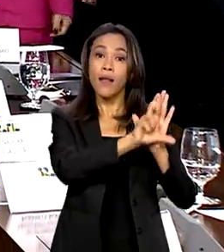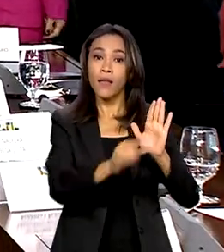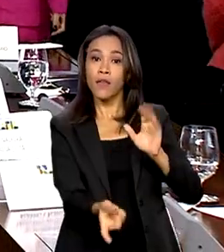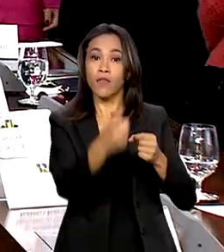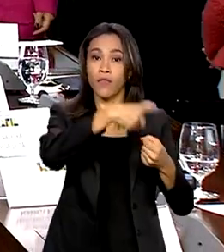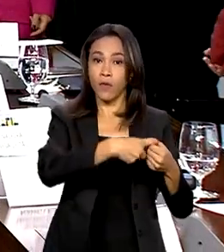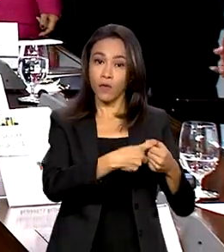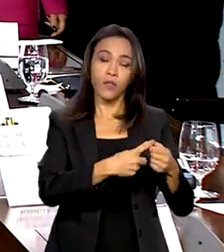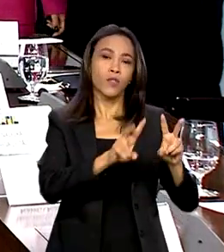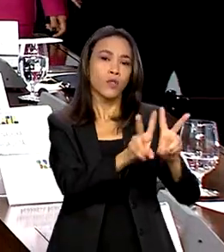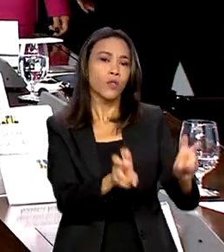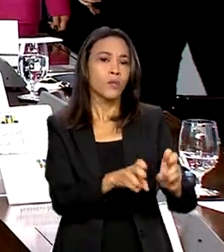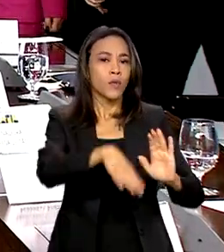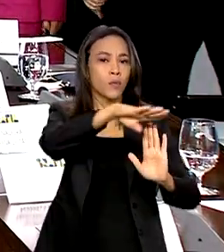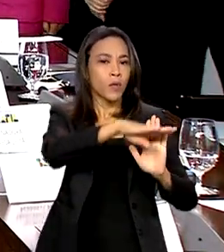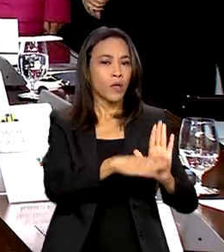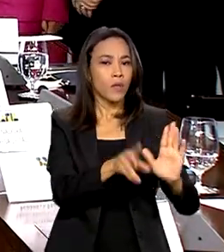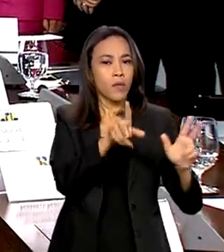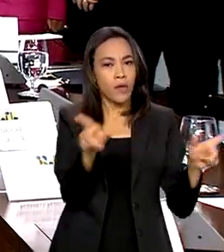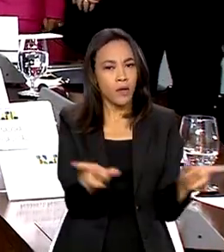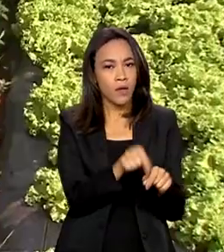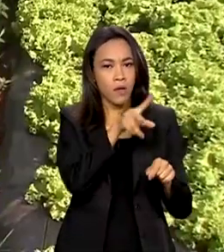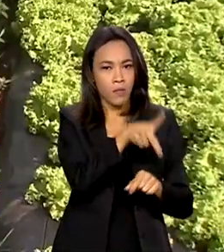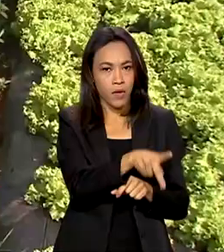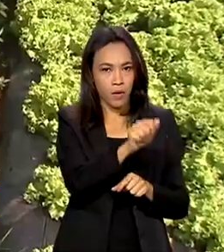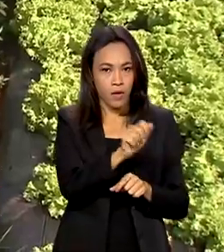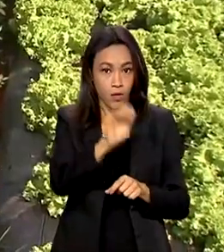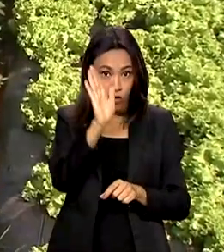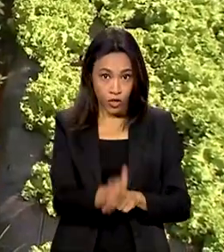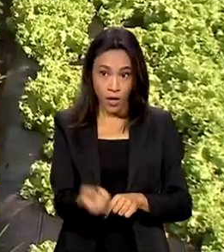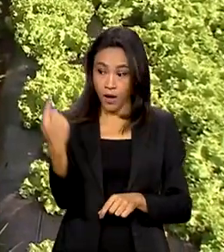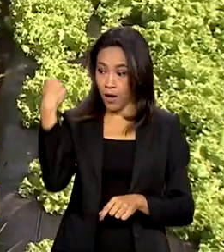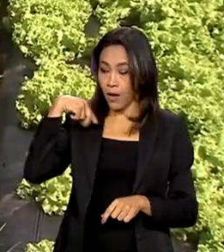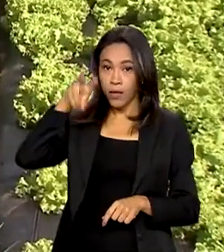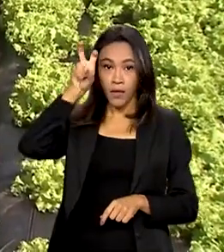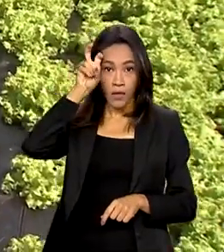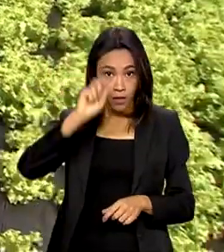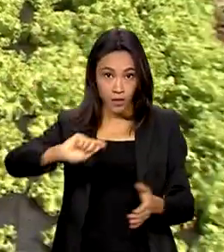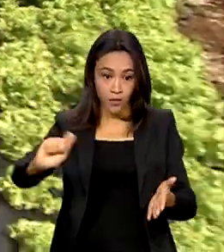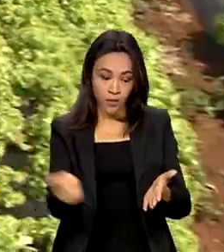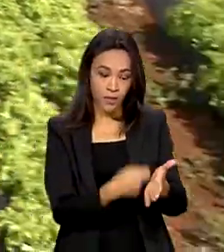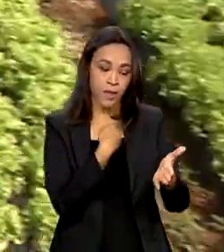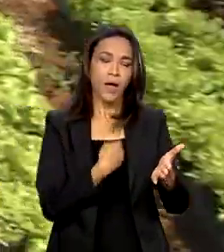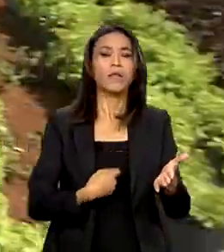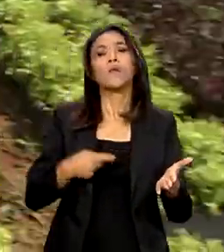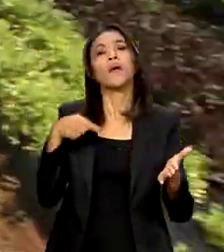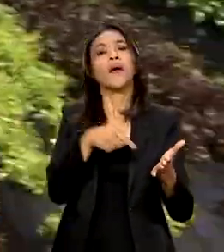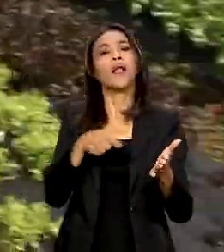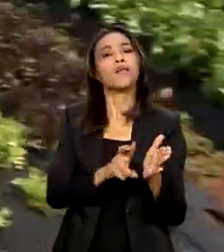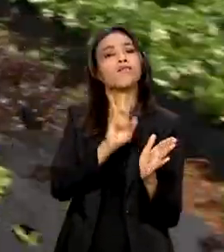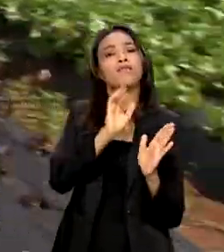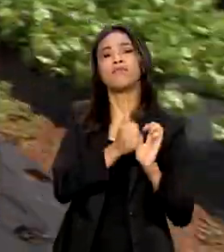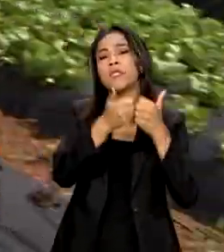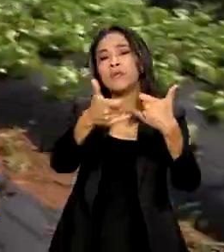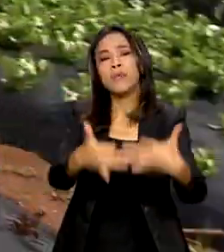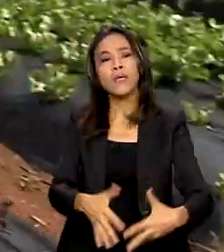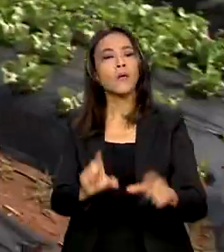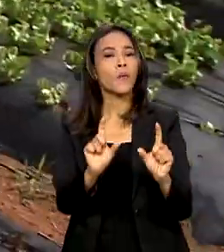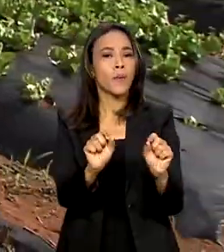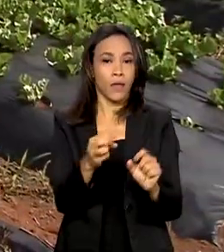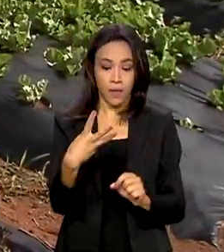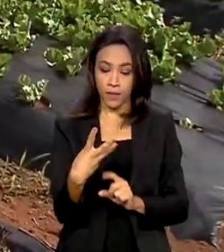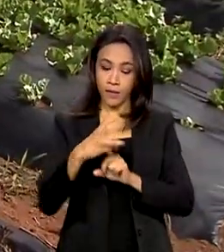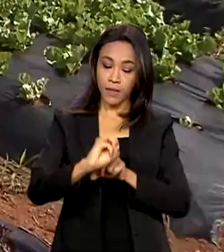alimentos foi sancionada nesta quinta-feira. A iniciativa determina que, sempre que possível, pelo menos 30